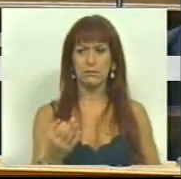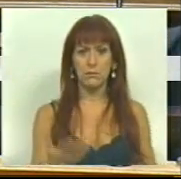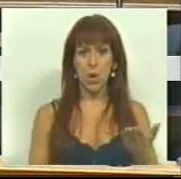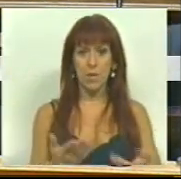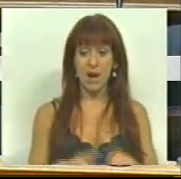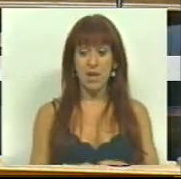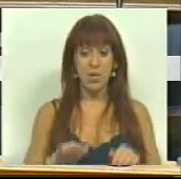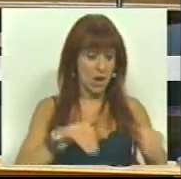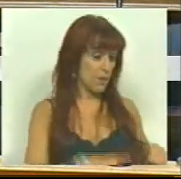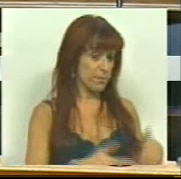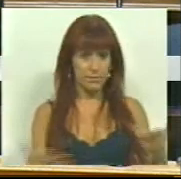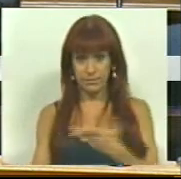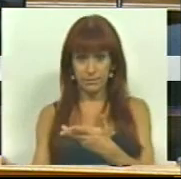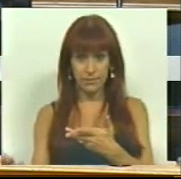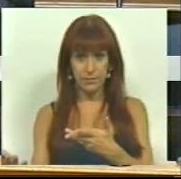relação à recessão.